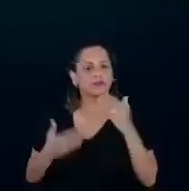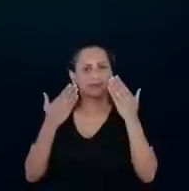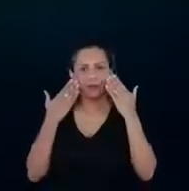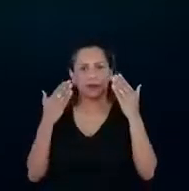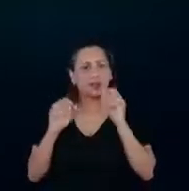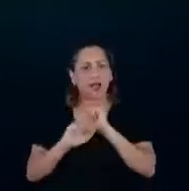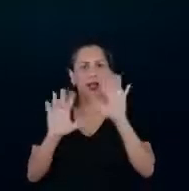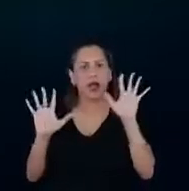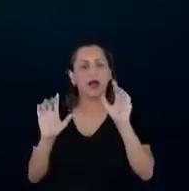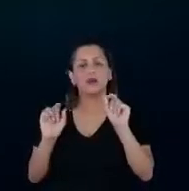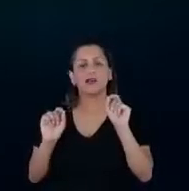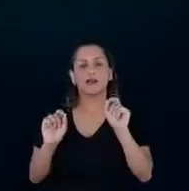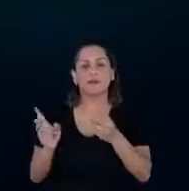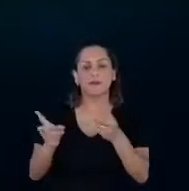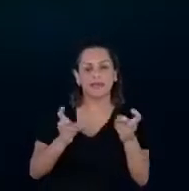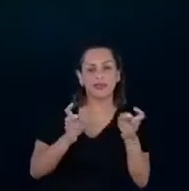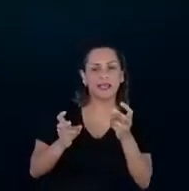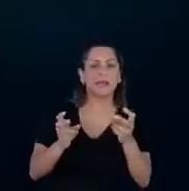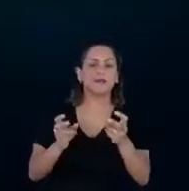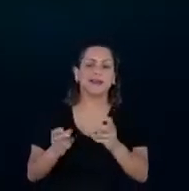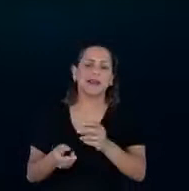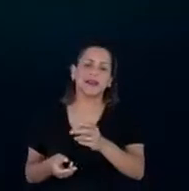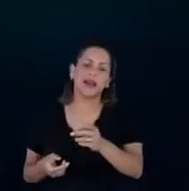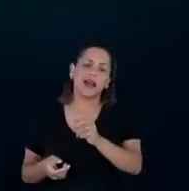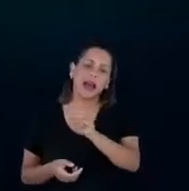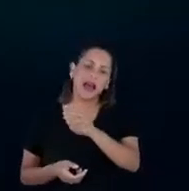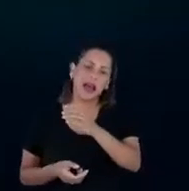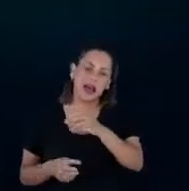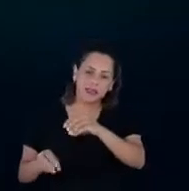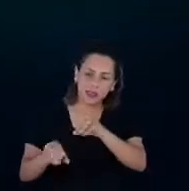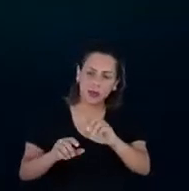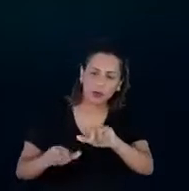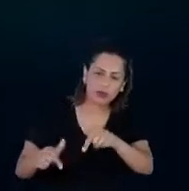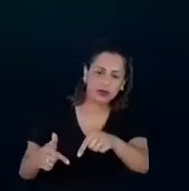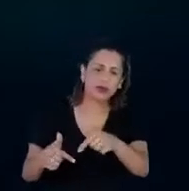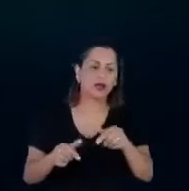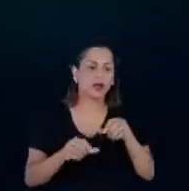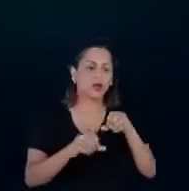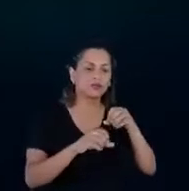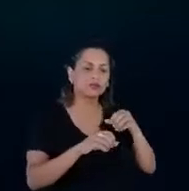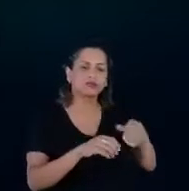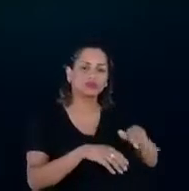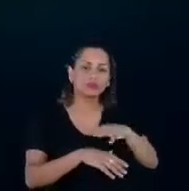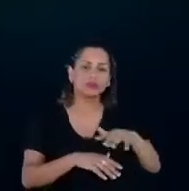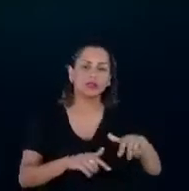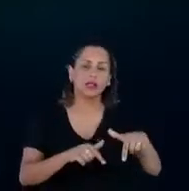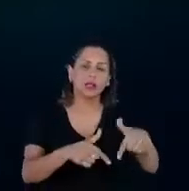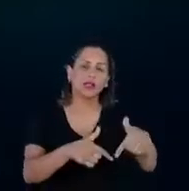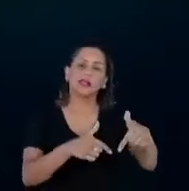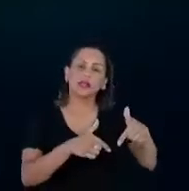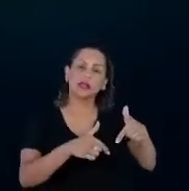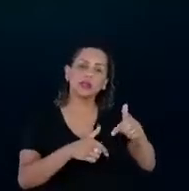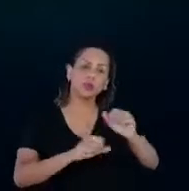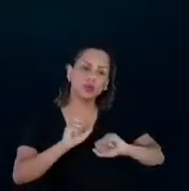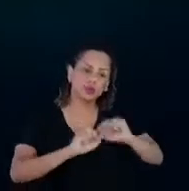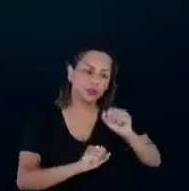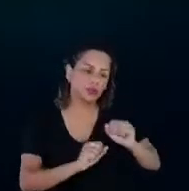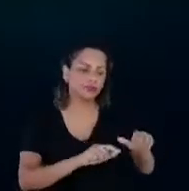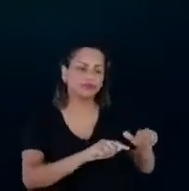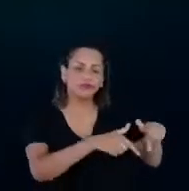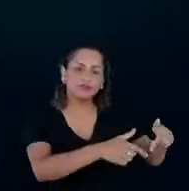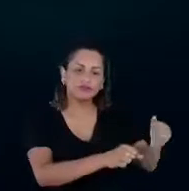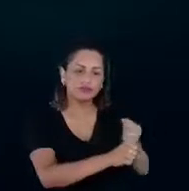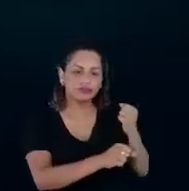percebe as ações, o valor de uma ação educacional, de uma ação da indústria, de uma ação em edificações, no selo